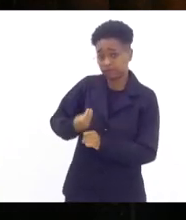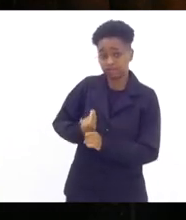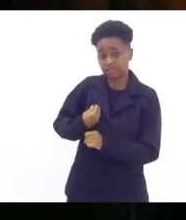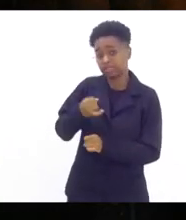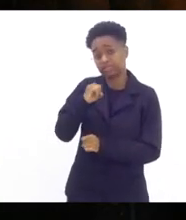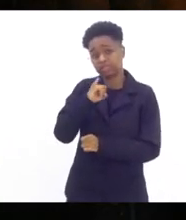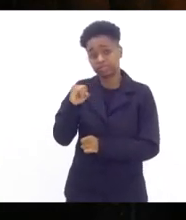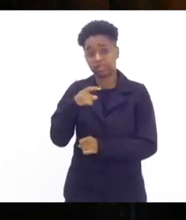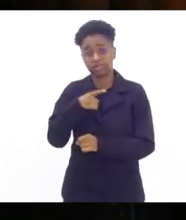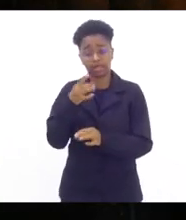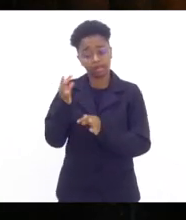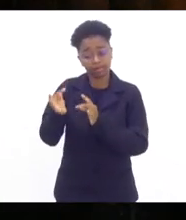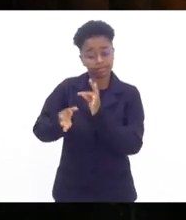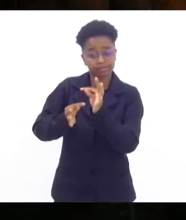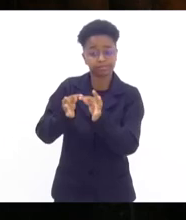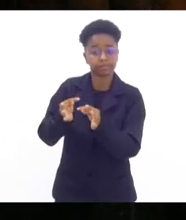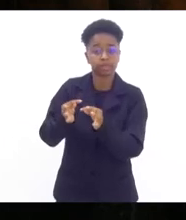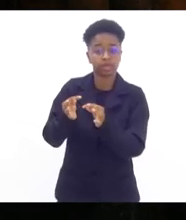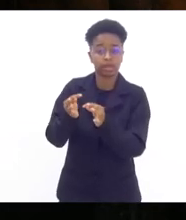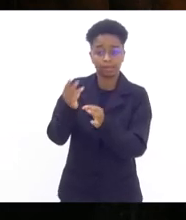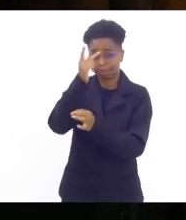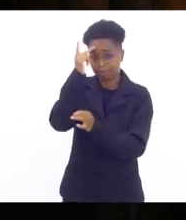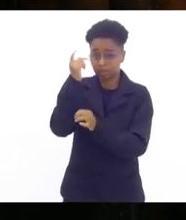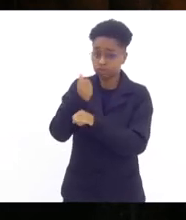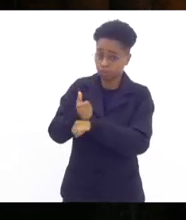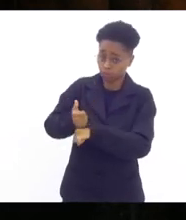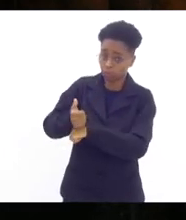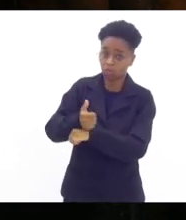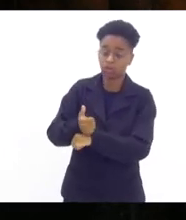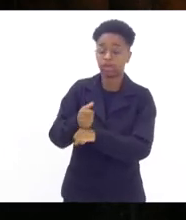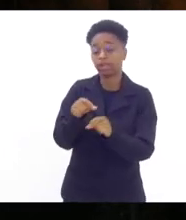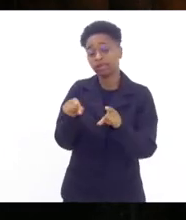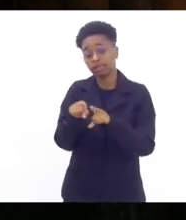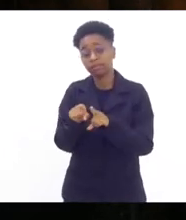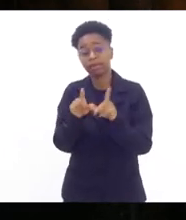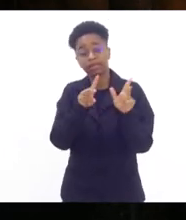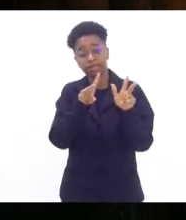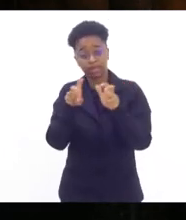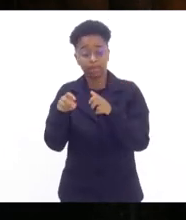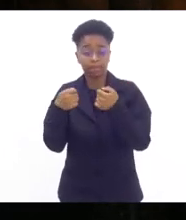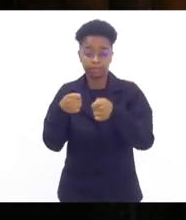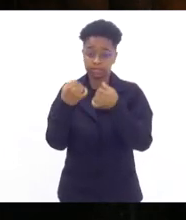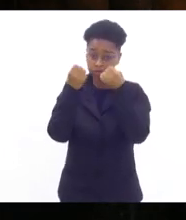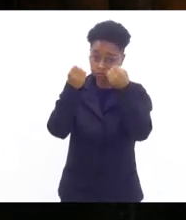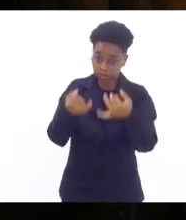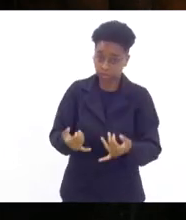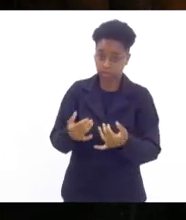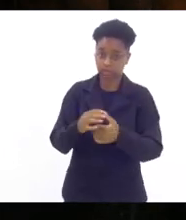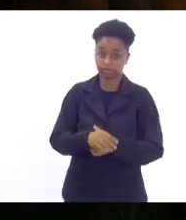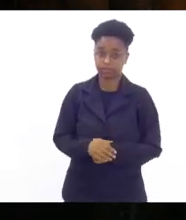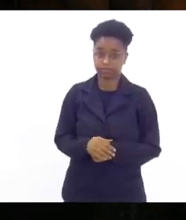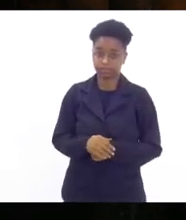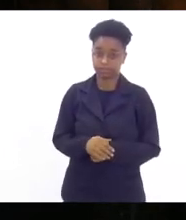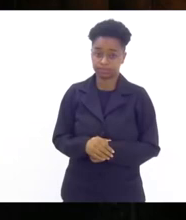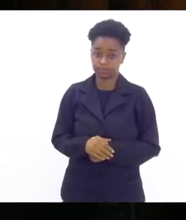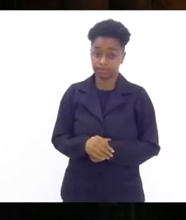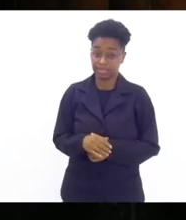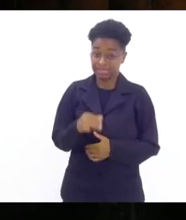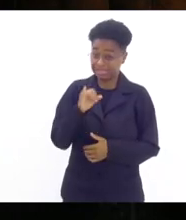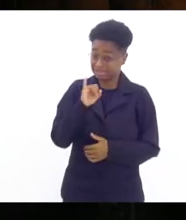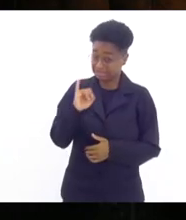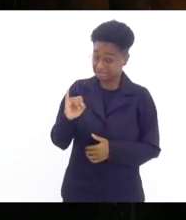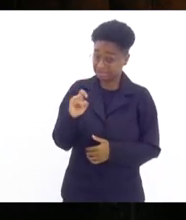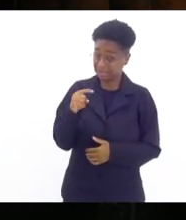então essa questão também tem que ser dita quando a gente vai